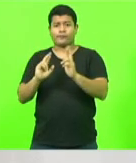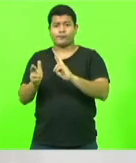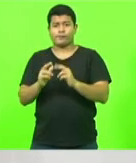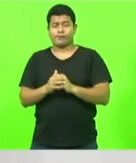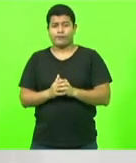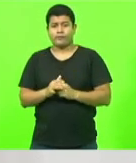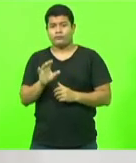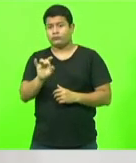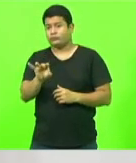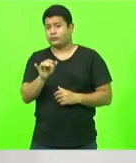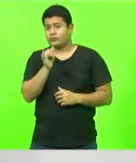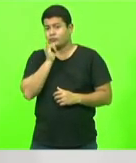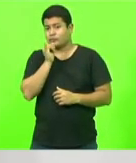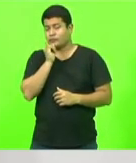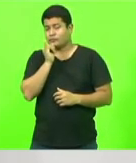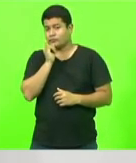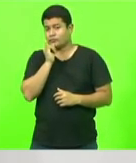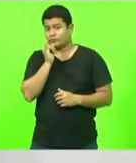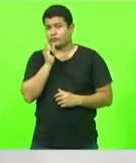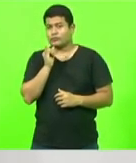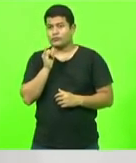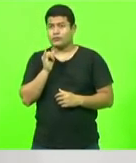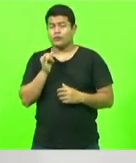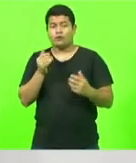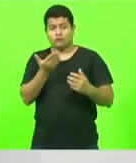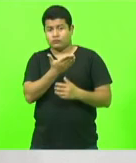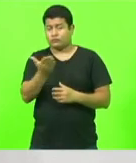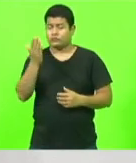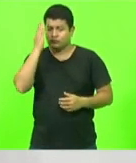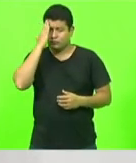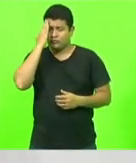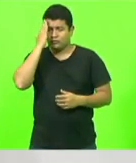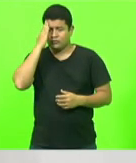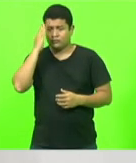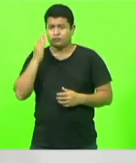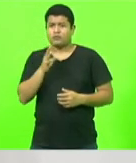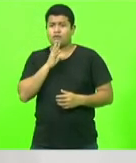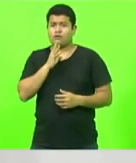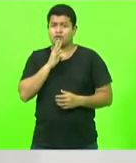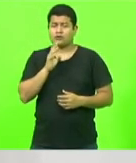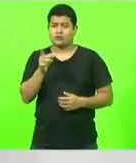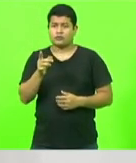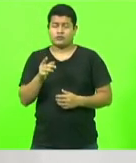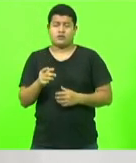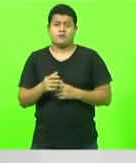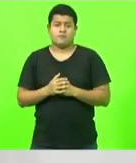exemplificar os senhores deputados que andaram já nesses municípios as situações de alguns trechos.